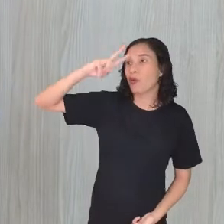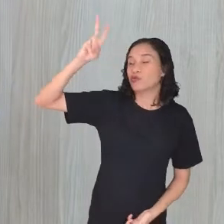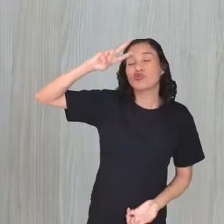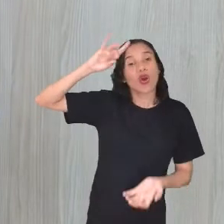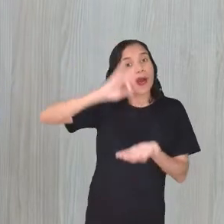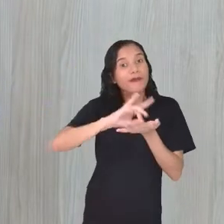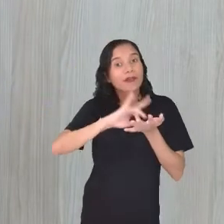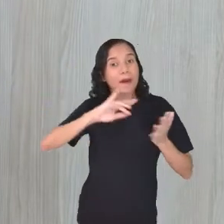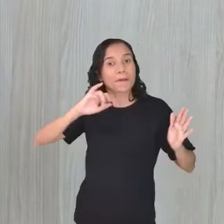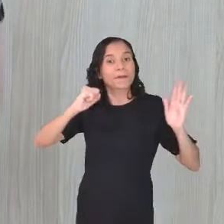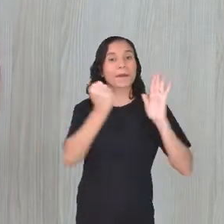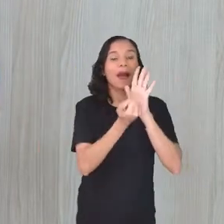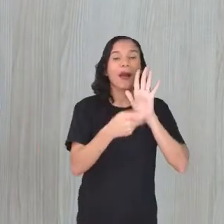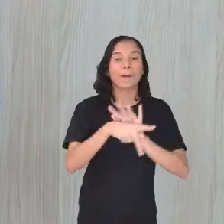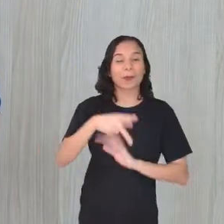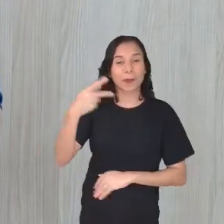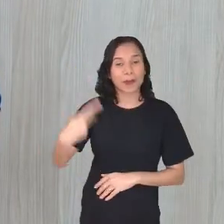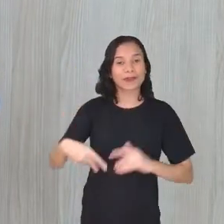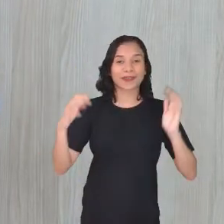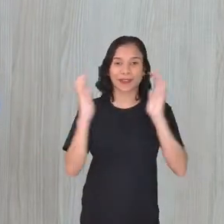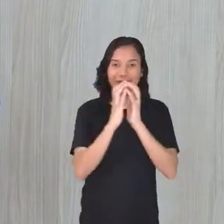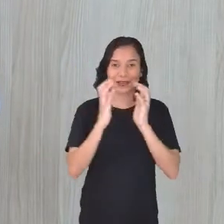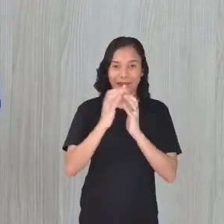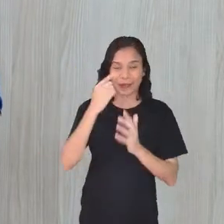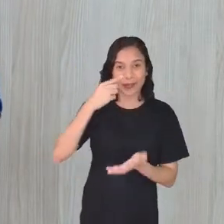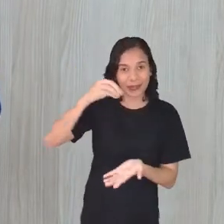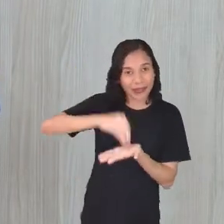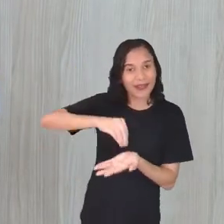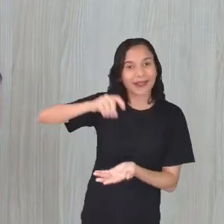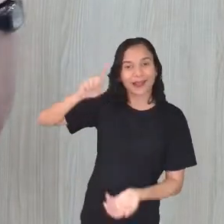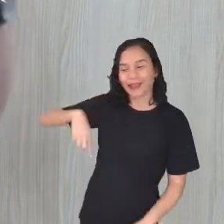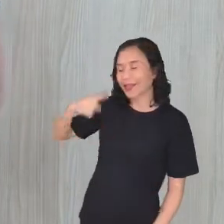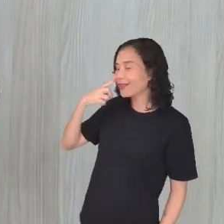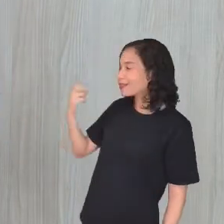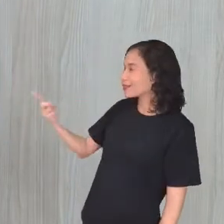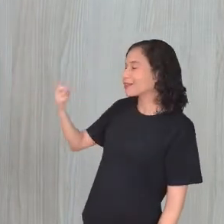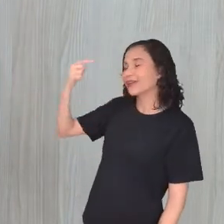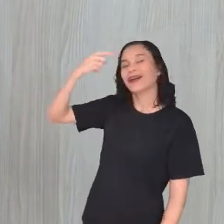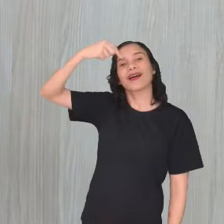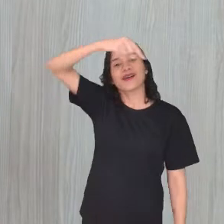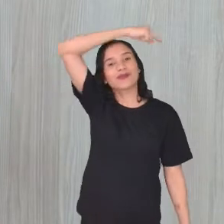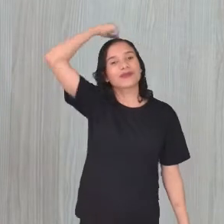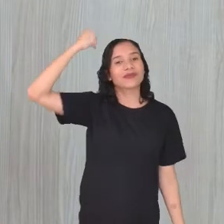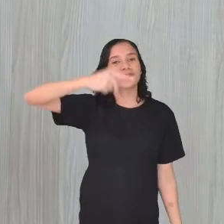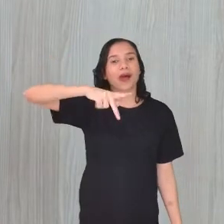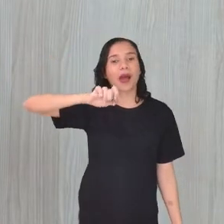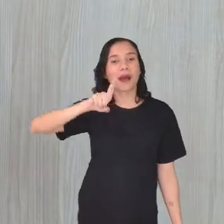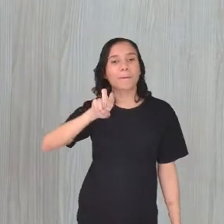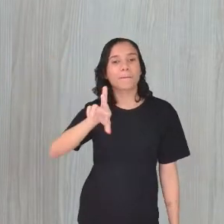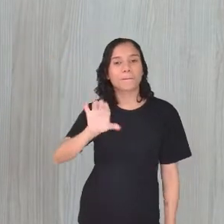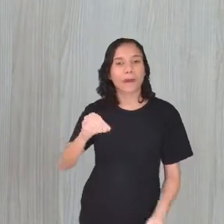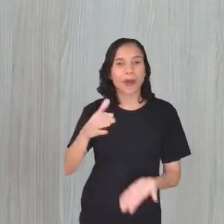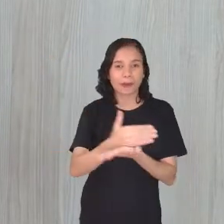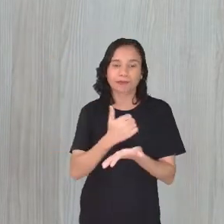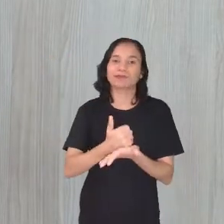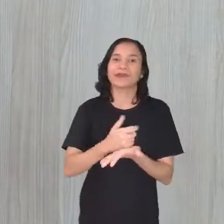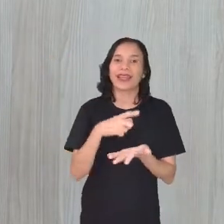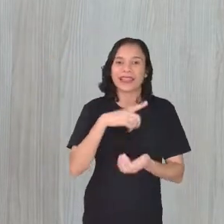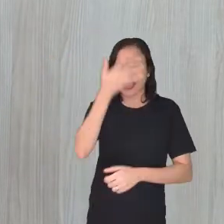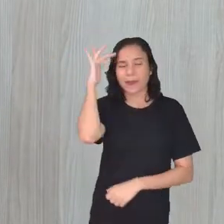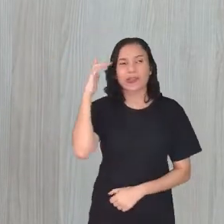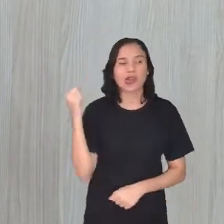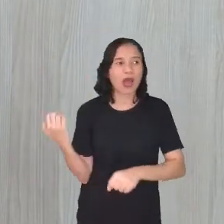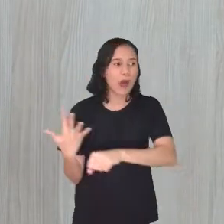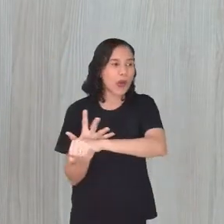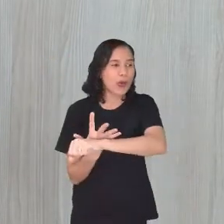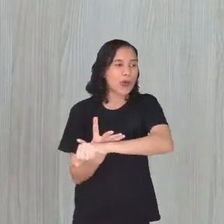rica de Recife, nesse centro do Recife, né? E o Pátio de São Pedro, ele reflete muito isso. E eu acho que dá até um arrepio quando a gente